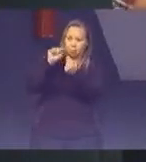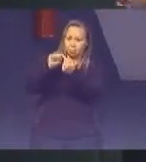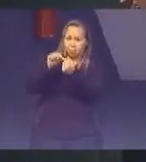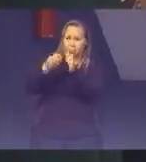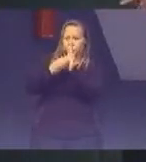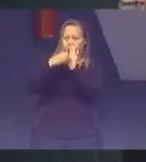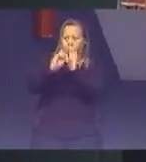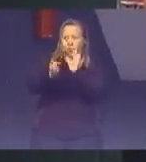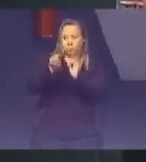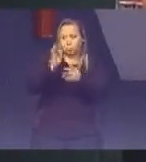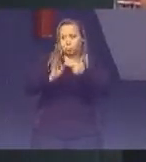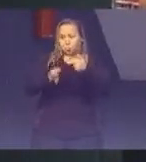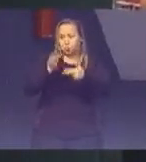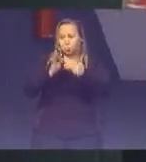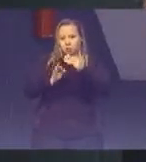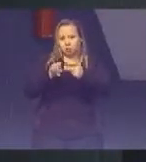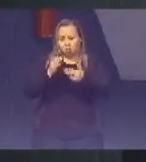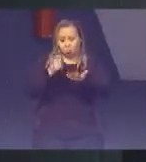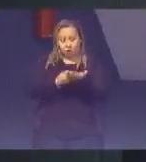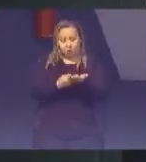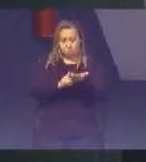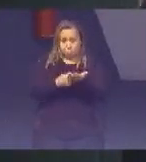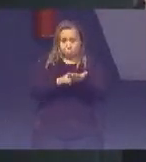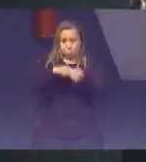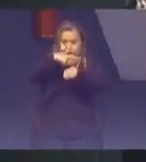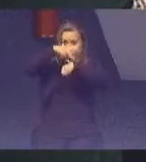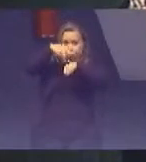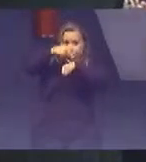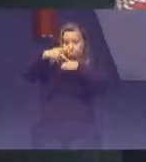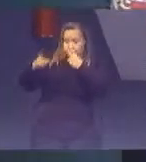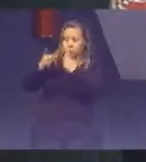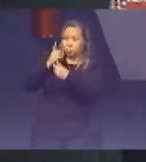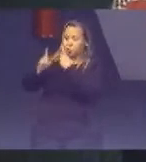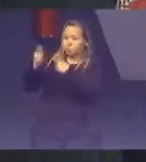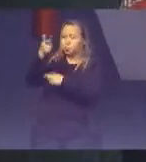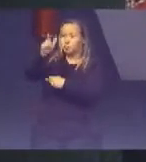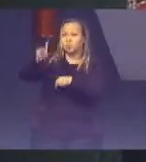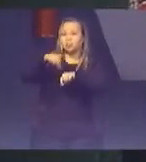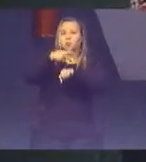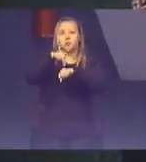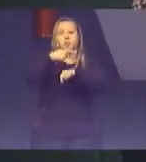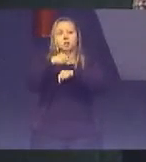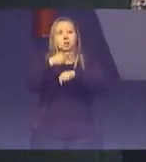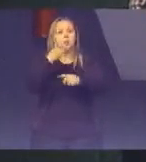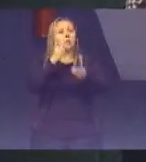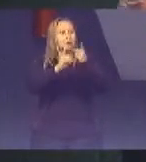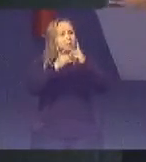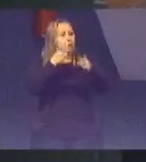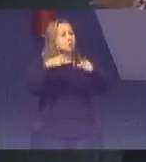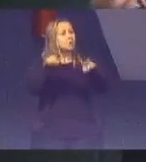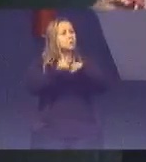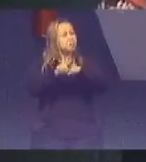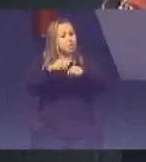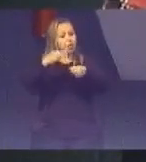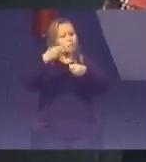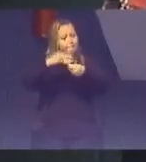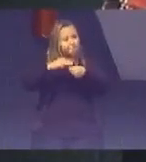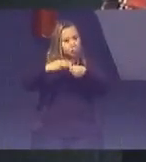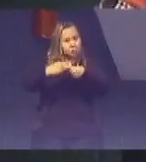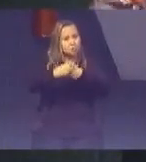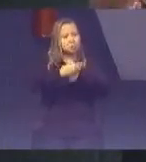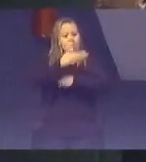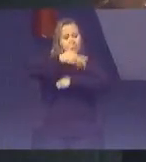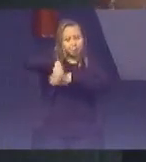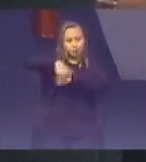Numa agenda global Que dialoga Com outros países E também dialoga Com o município E pode dialogar Com o bairro